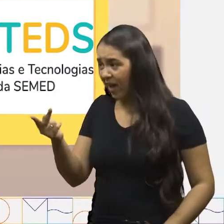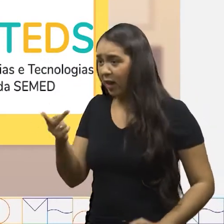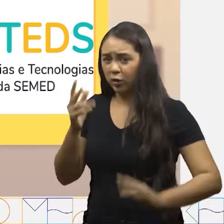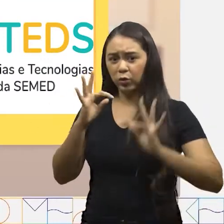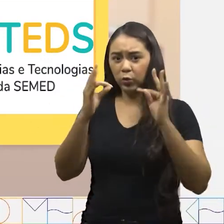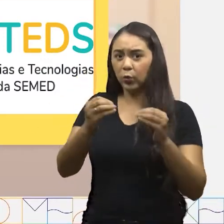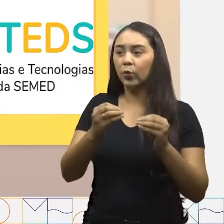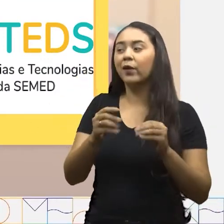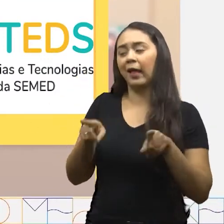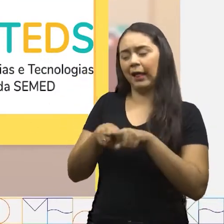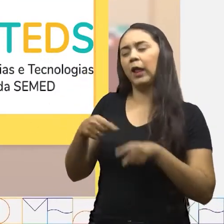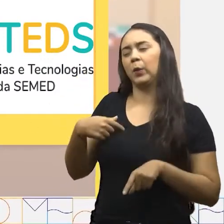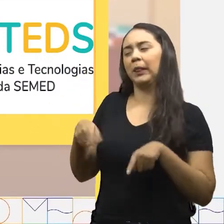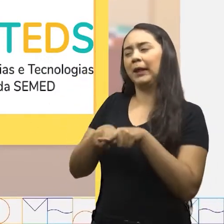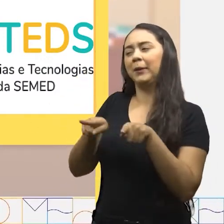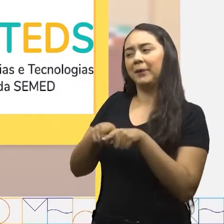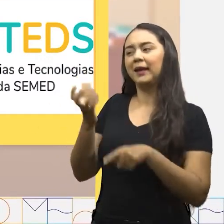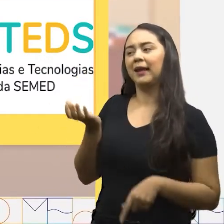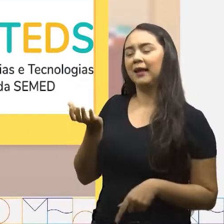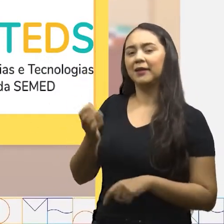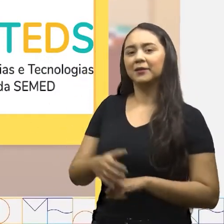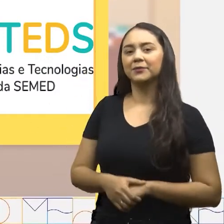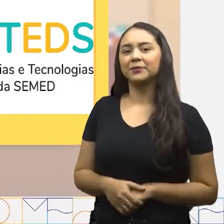digo todo mundo, inclua a mim!